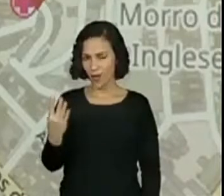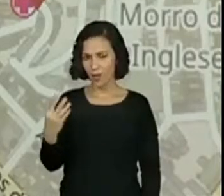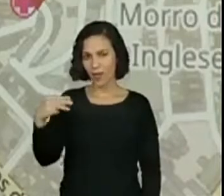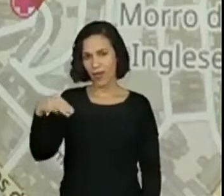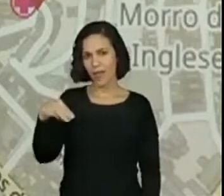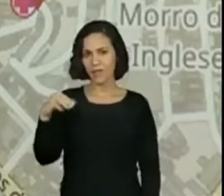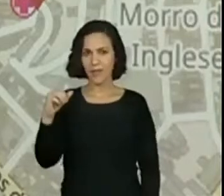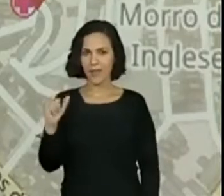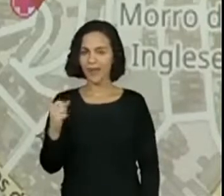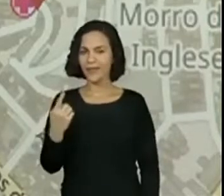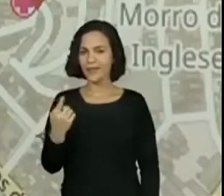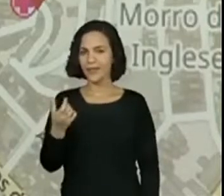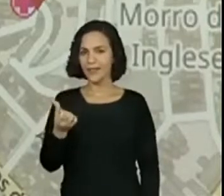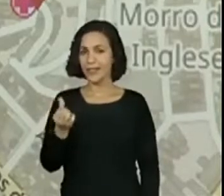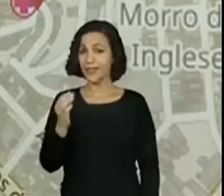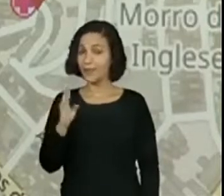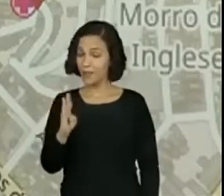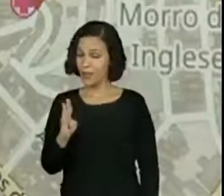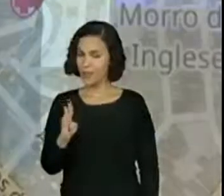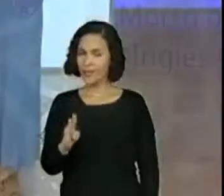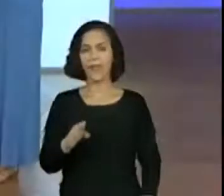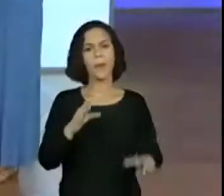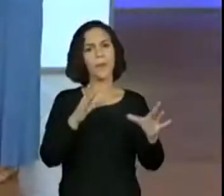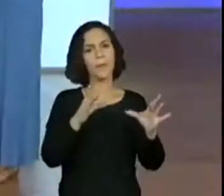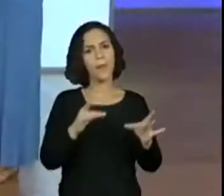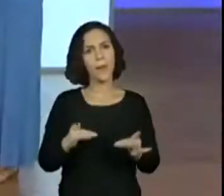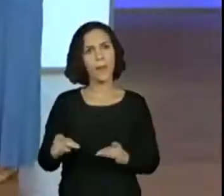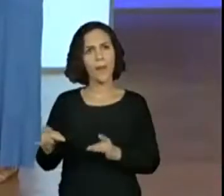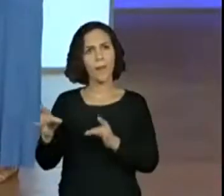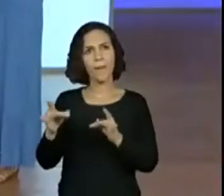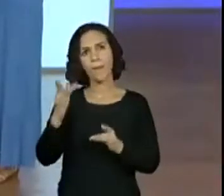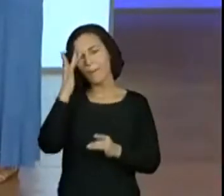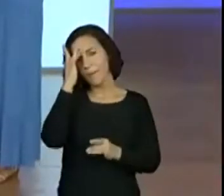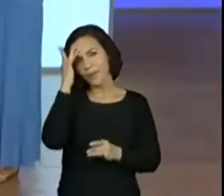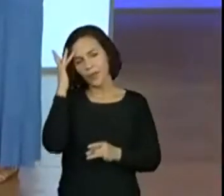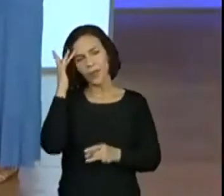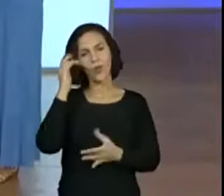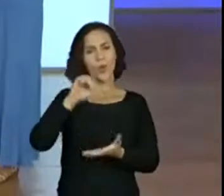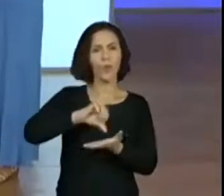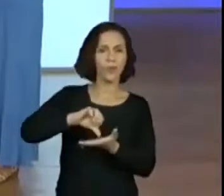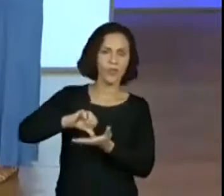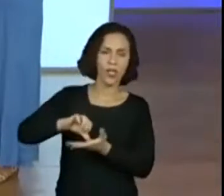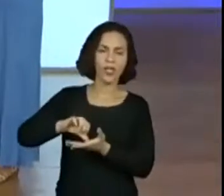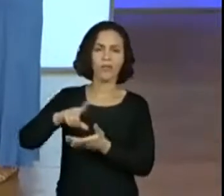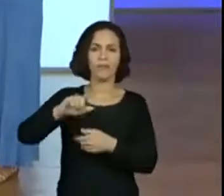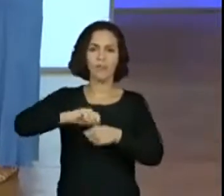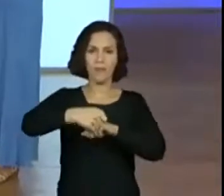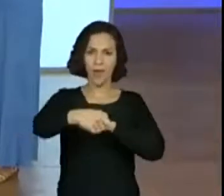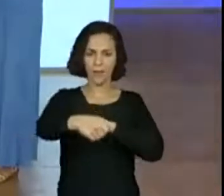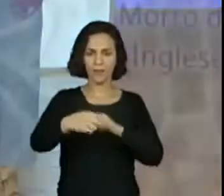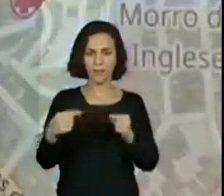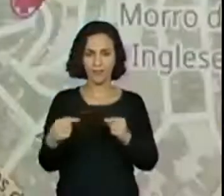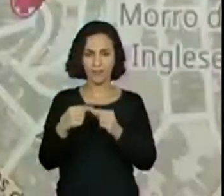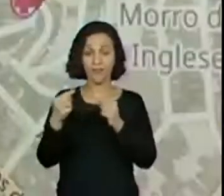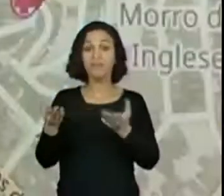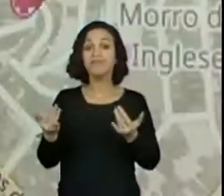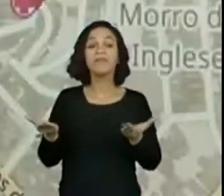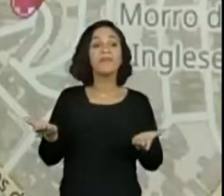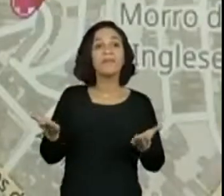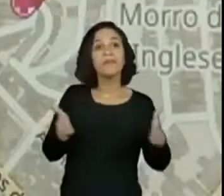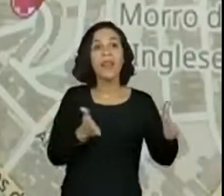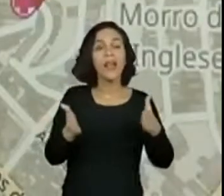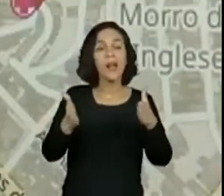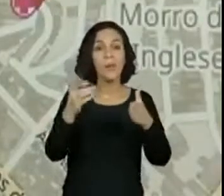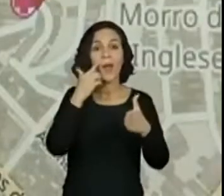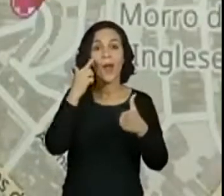que é descrever, interpretar e representar a posição de pessoas e objetos em mapas, tá bom? Isso. E aí, o trajeto?